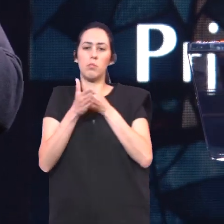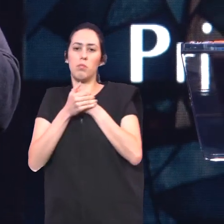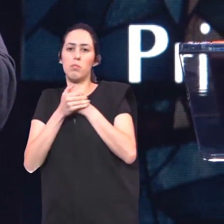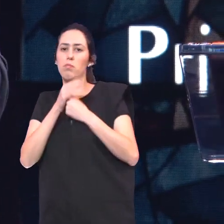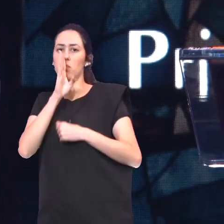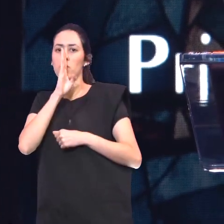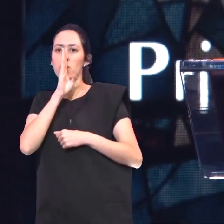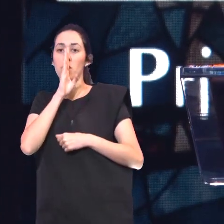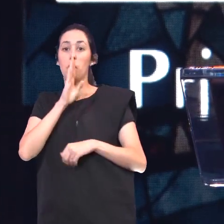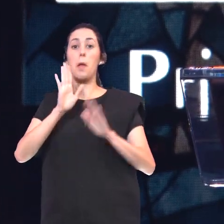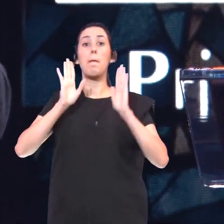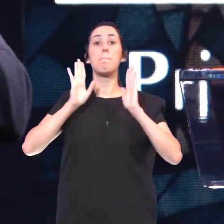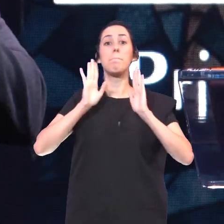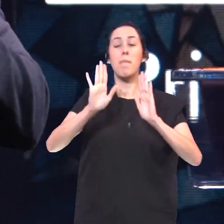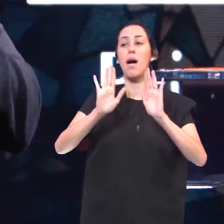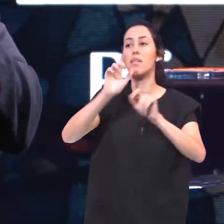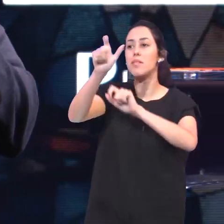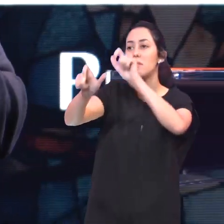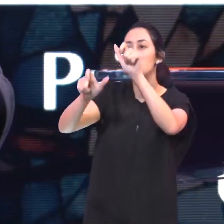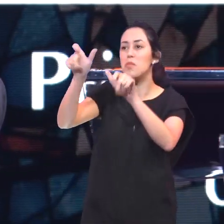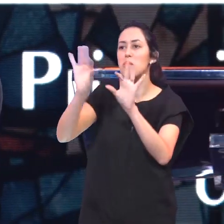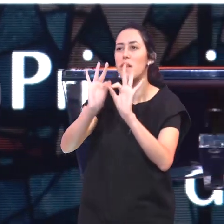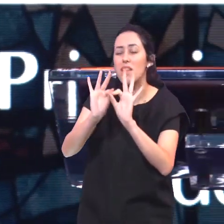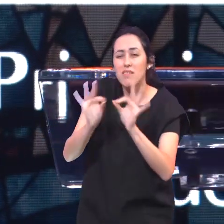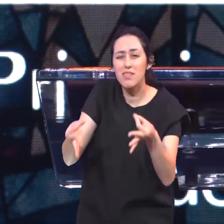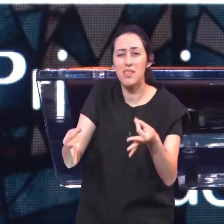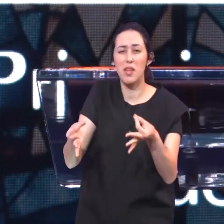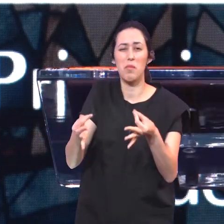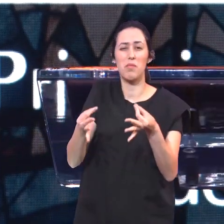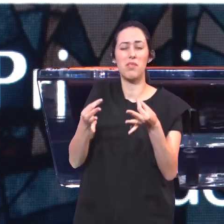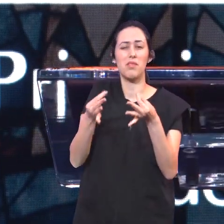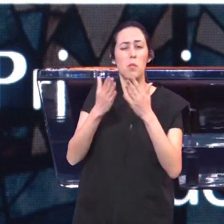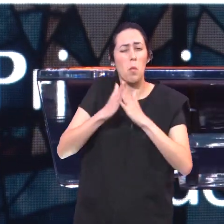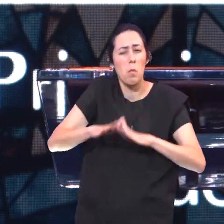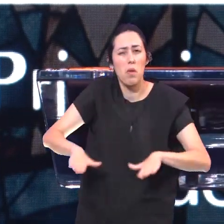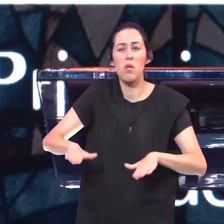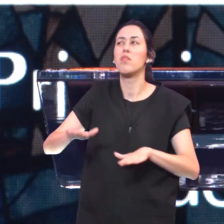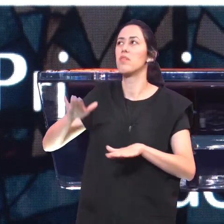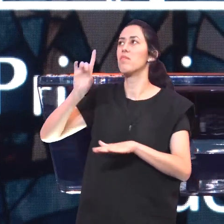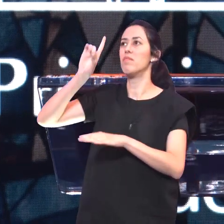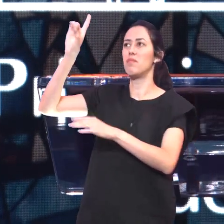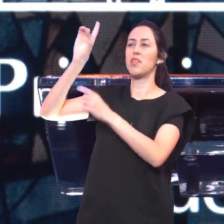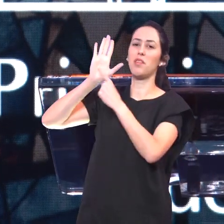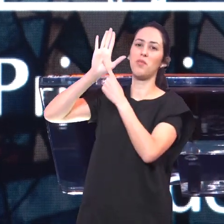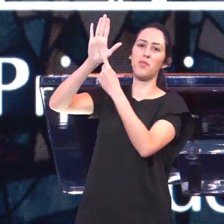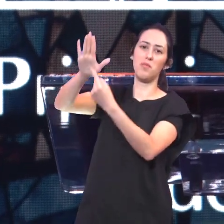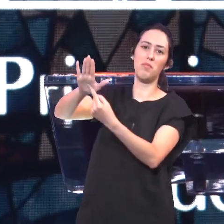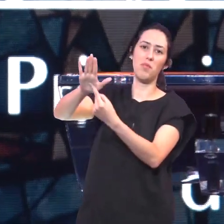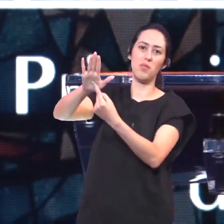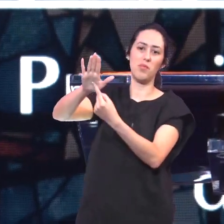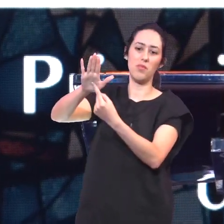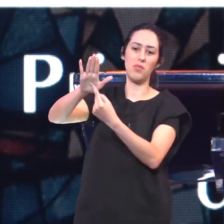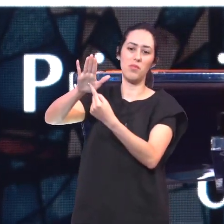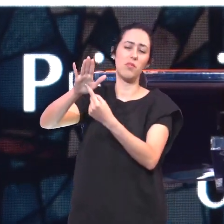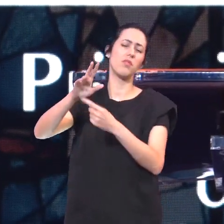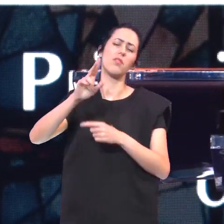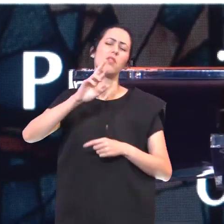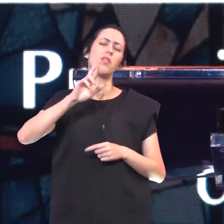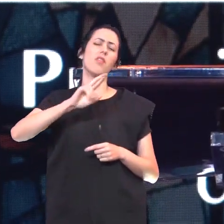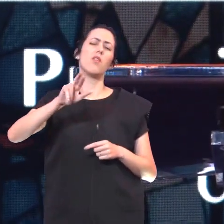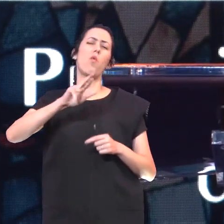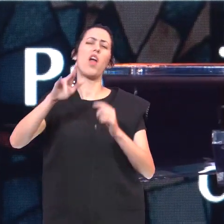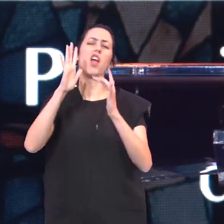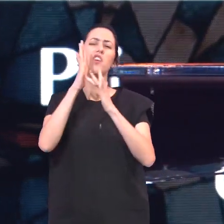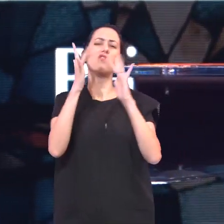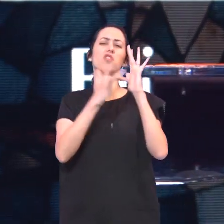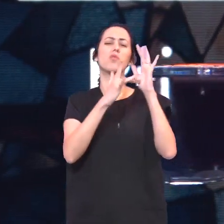As revelou Aos Pequeninos Não é que Jesus Seja contra Ou esteja se